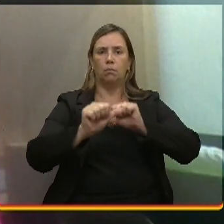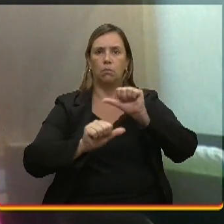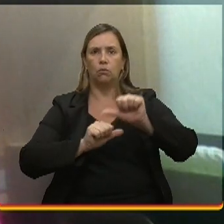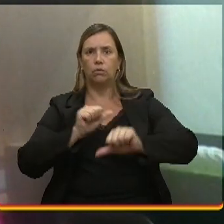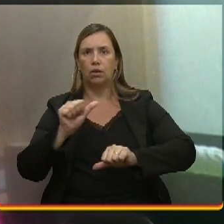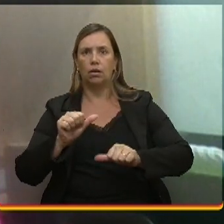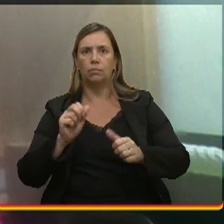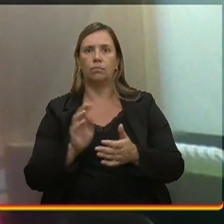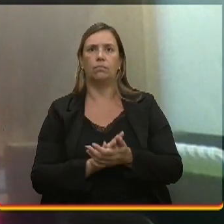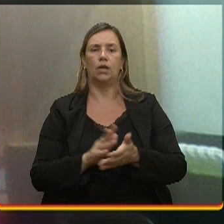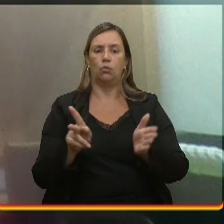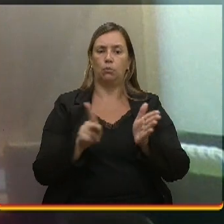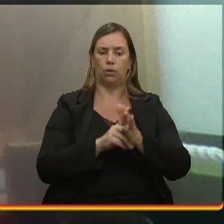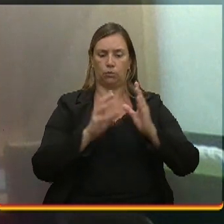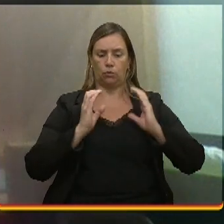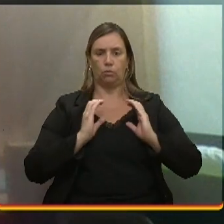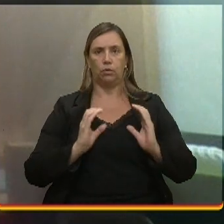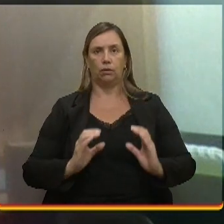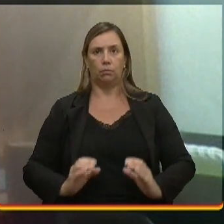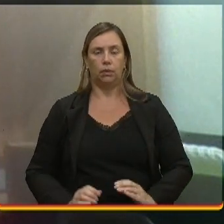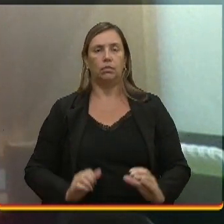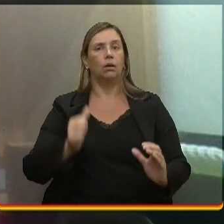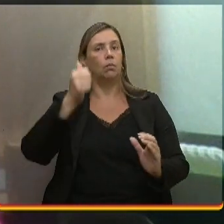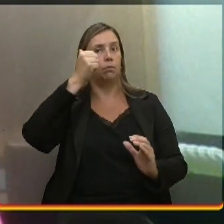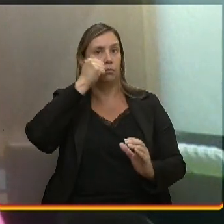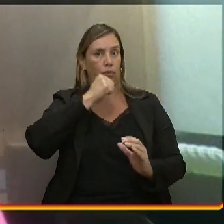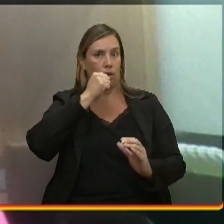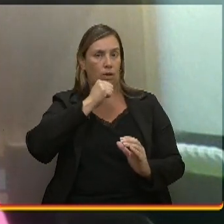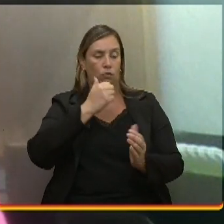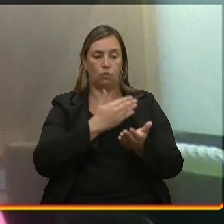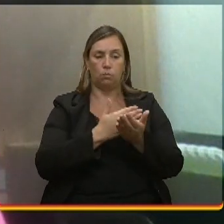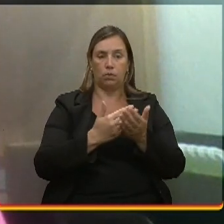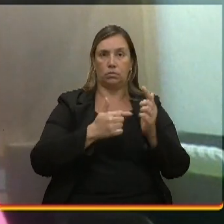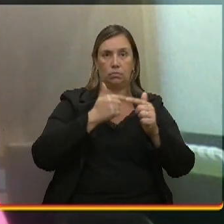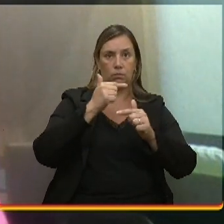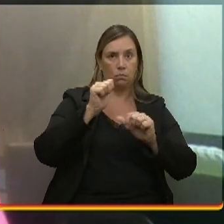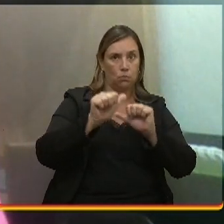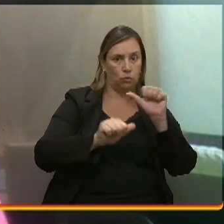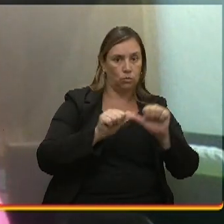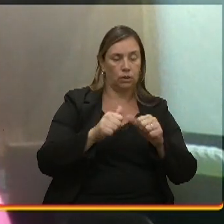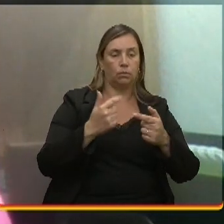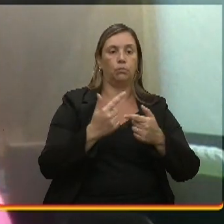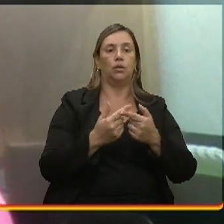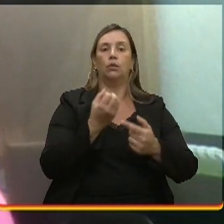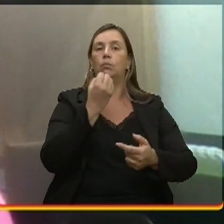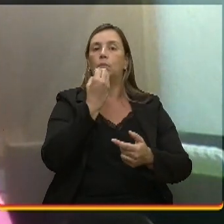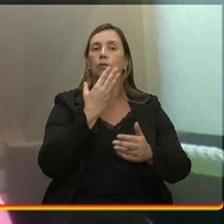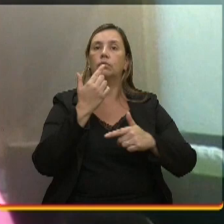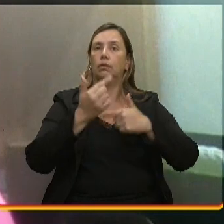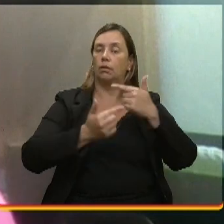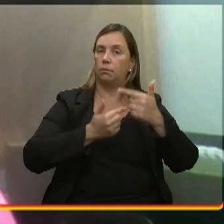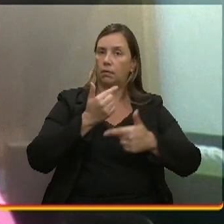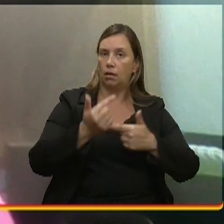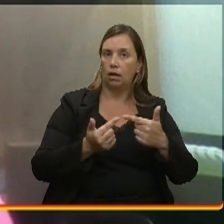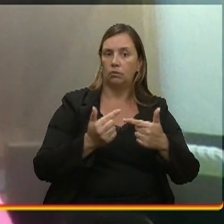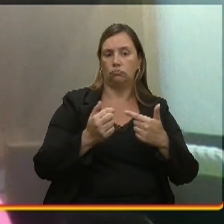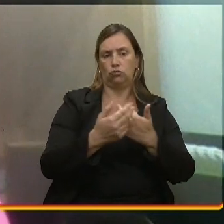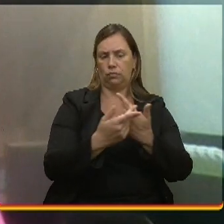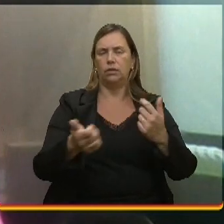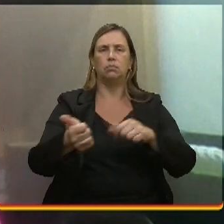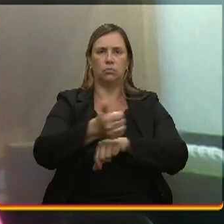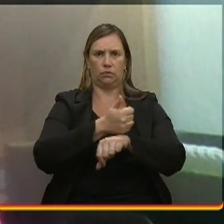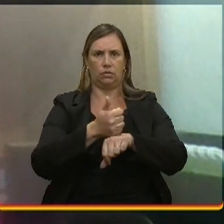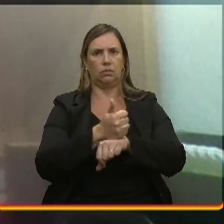próprio comportamento delas fazendo bom trabalho. Assim como em outras profissões que nós já